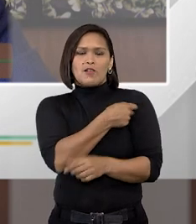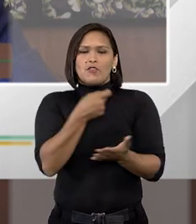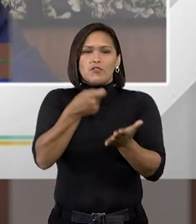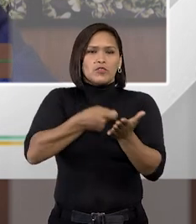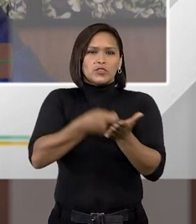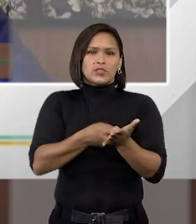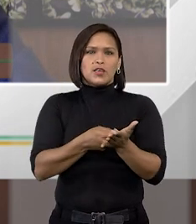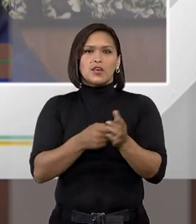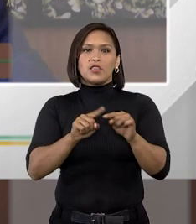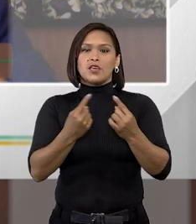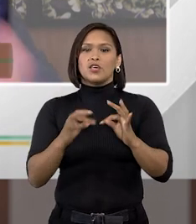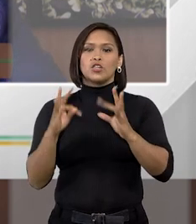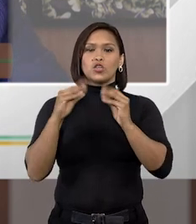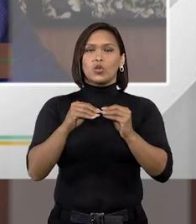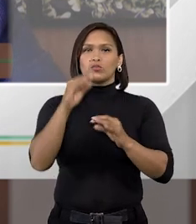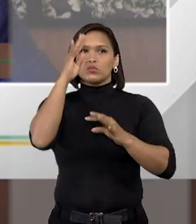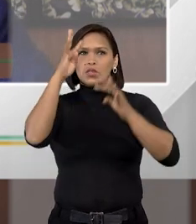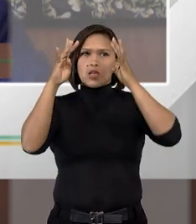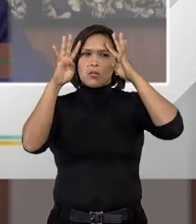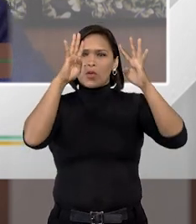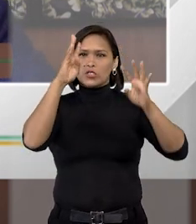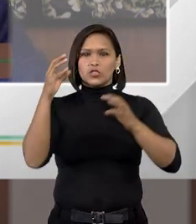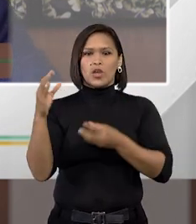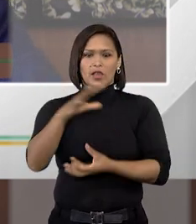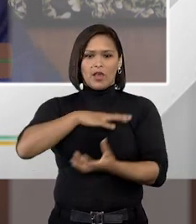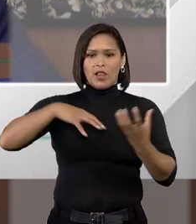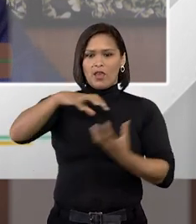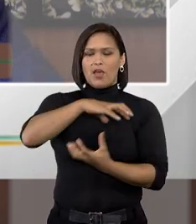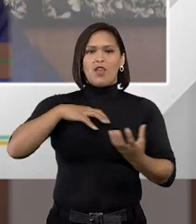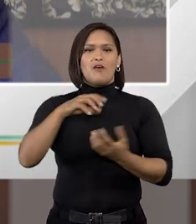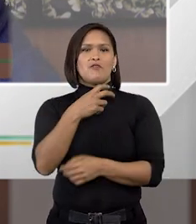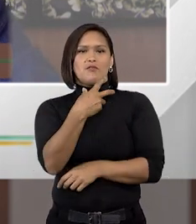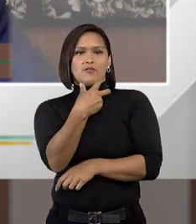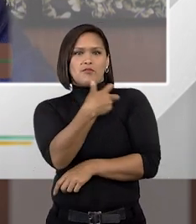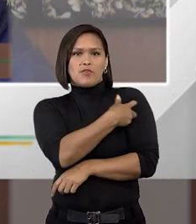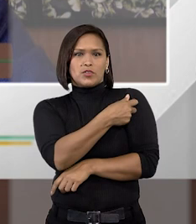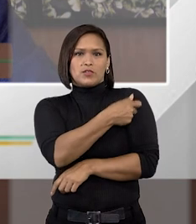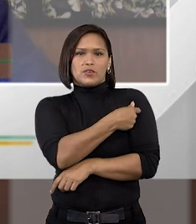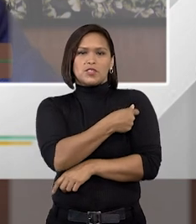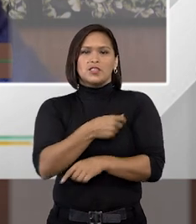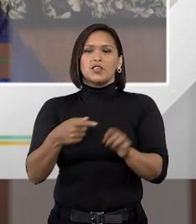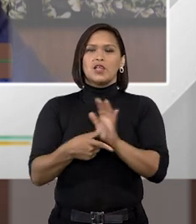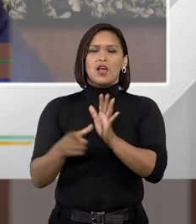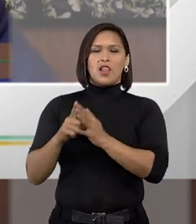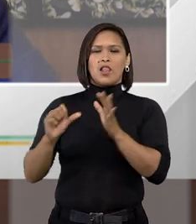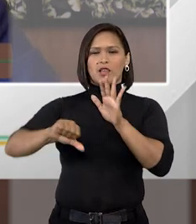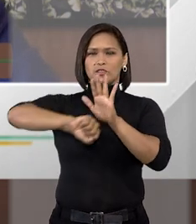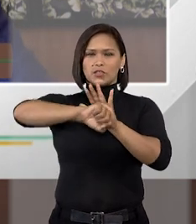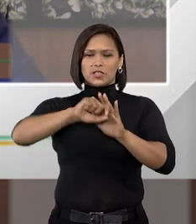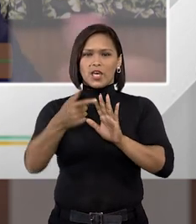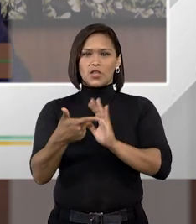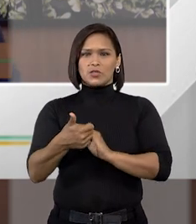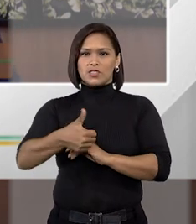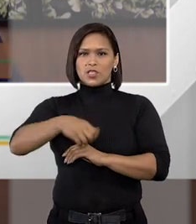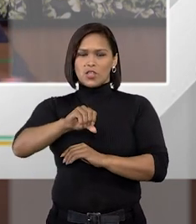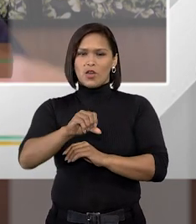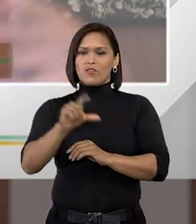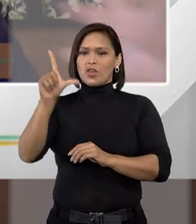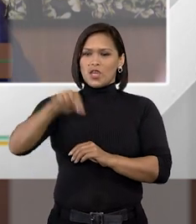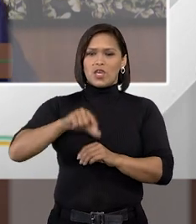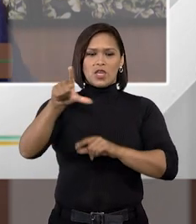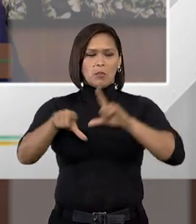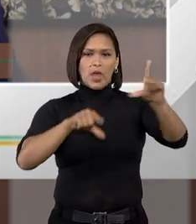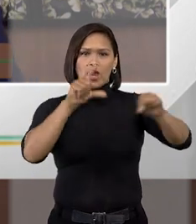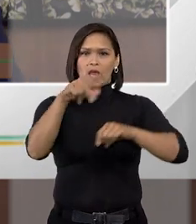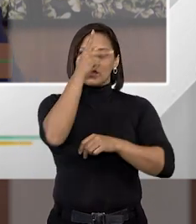forçada e todo mundo já imaginou naquela revolta da vacina de Oswaldo Cruz no começo do século passado de pegando as pessoas